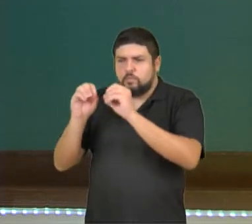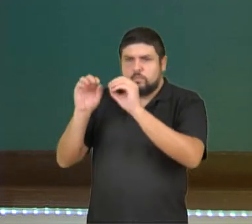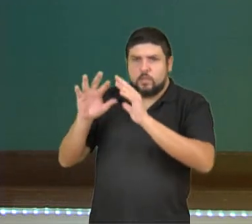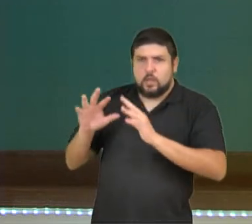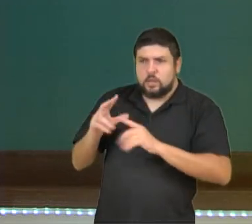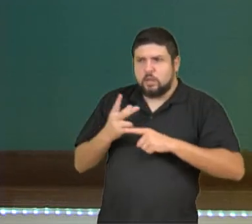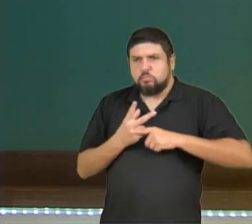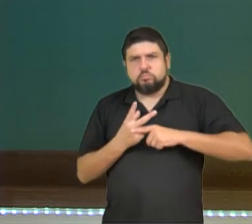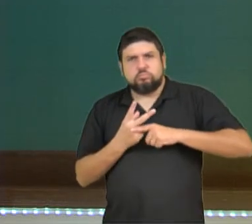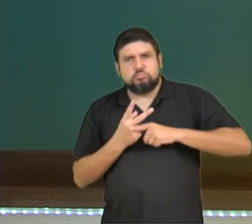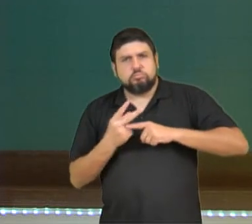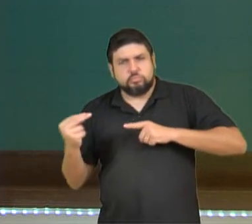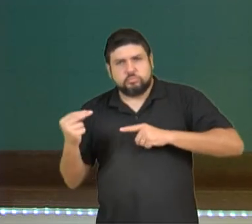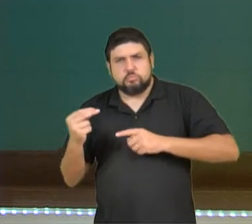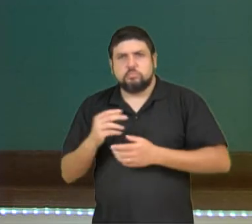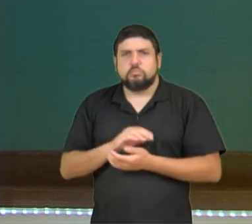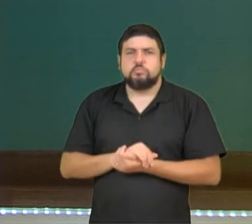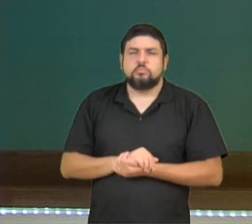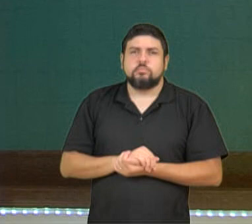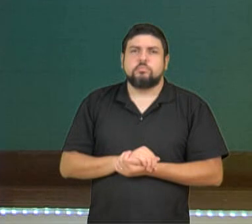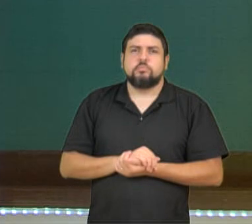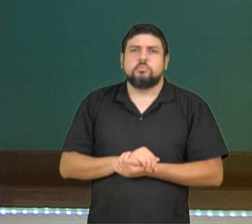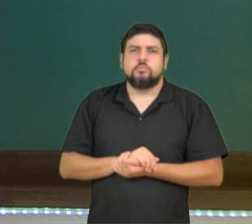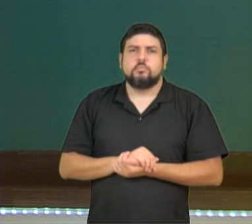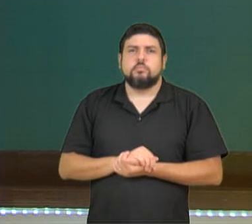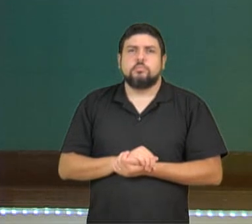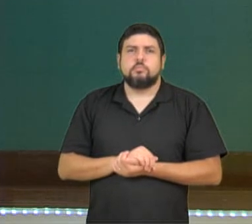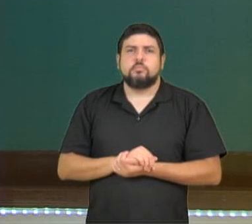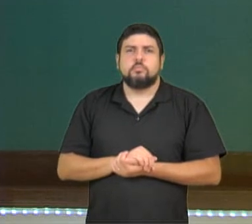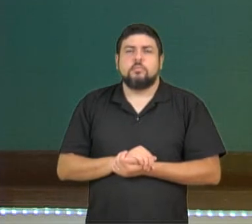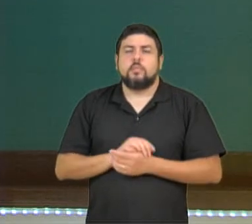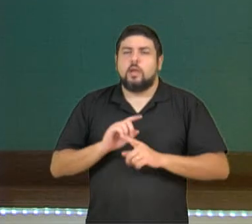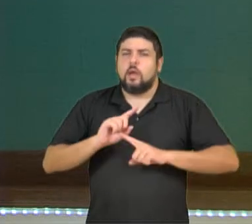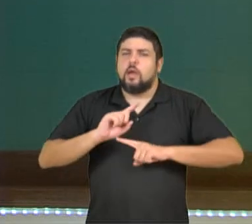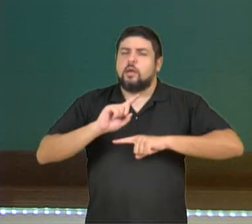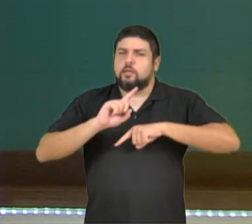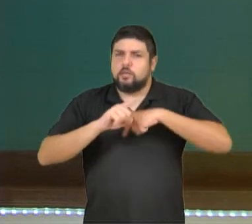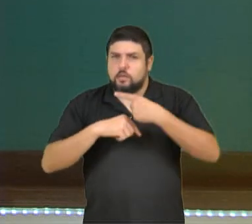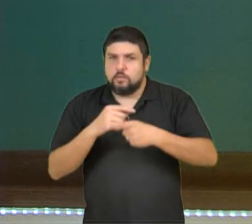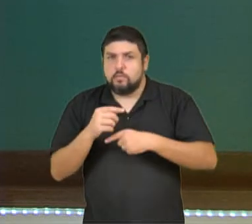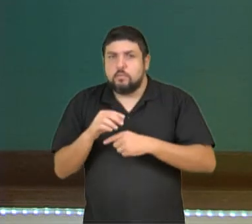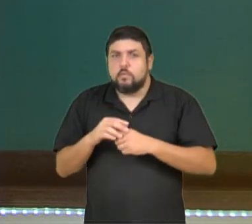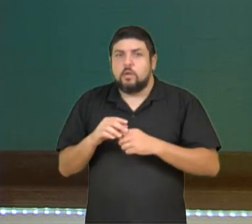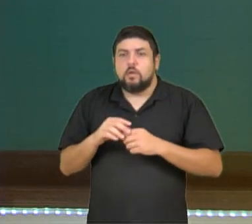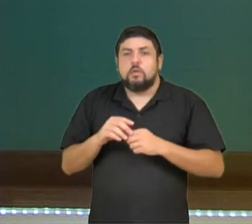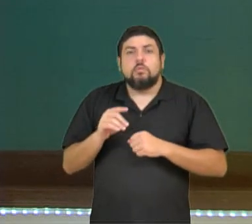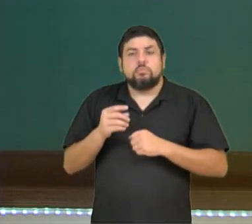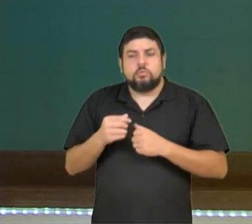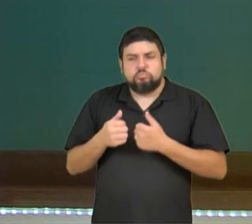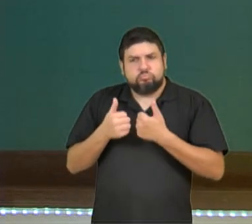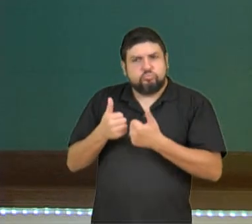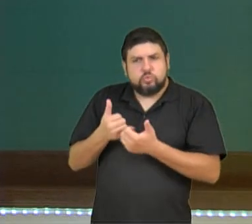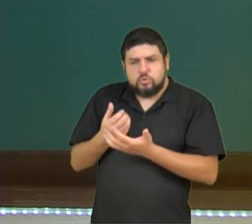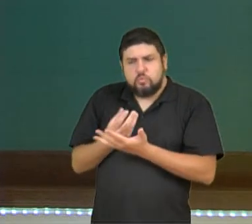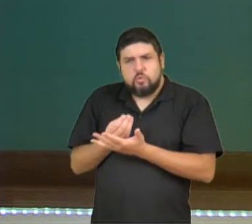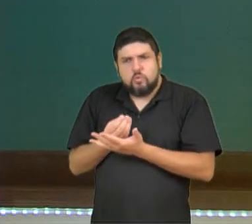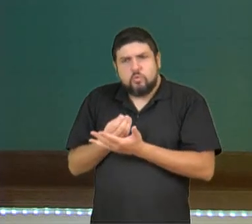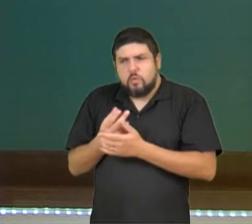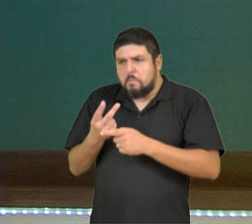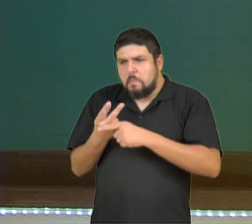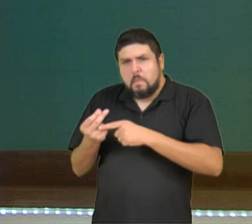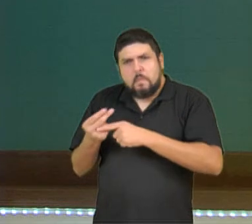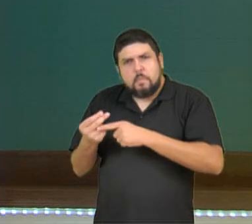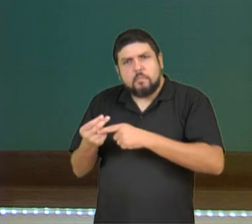presentes ali neste líquido. Só depois então ele já está seguro para retornar aos